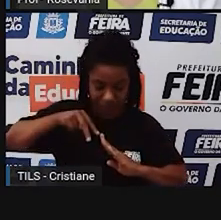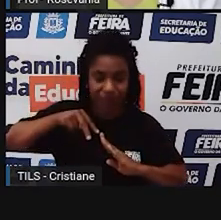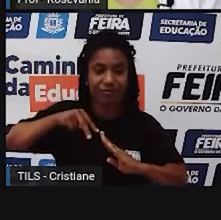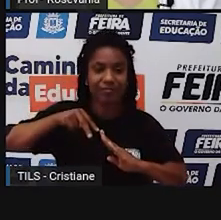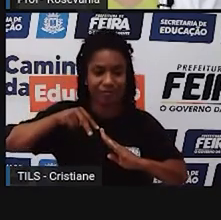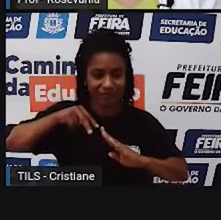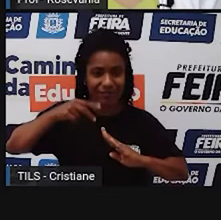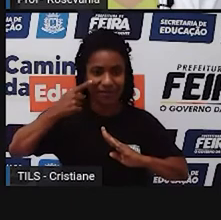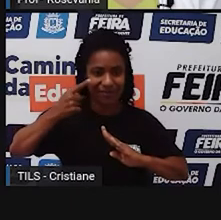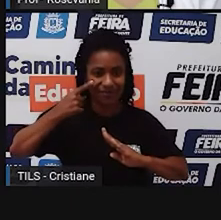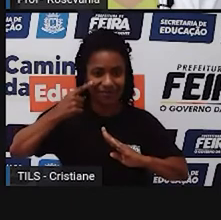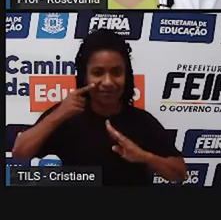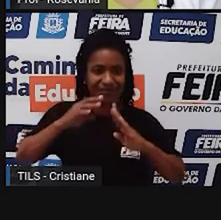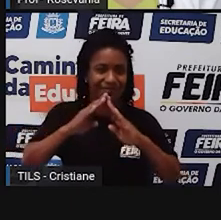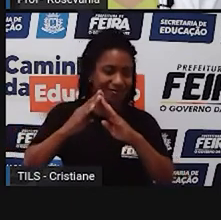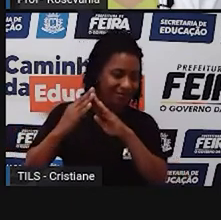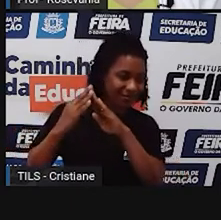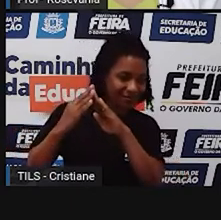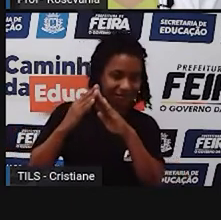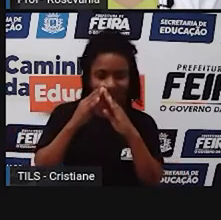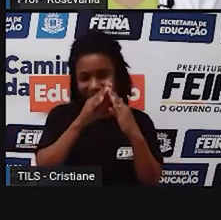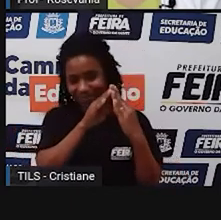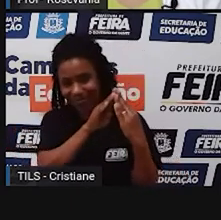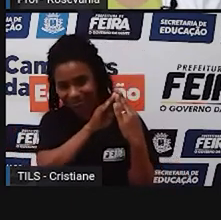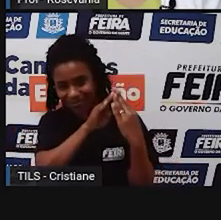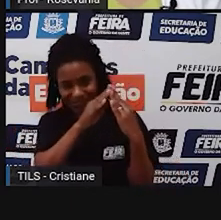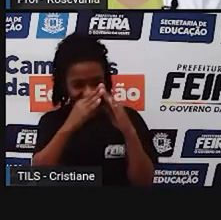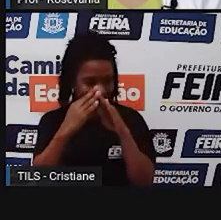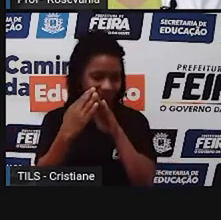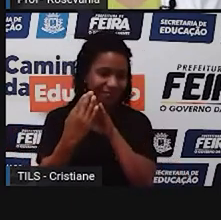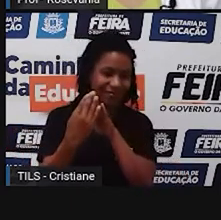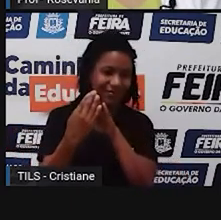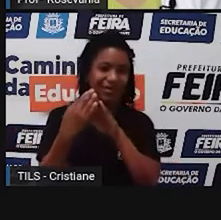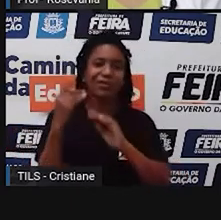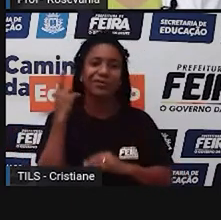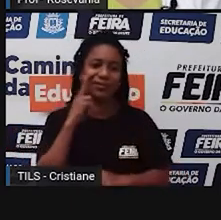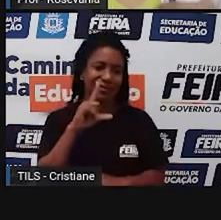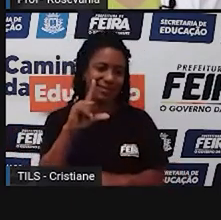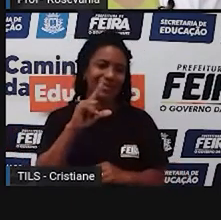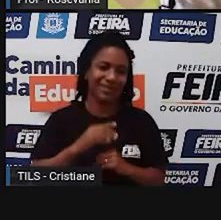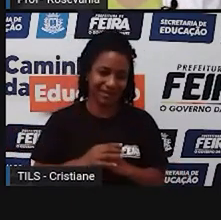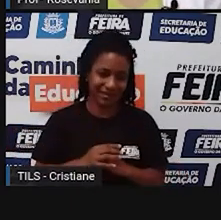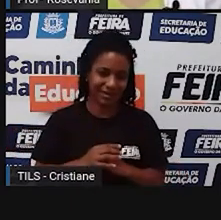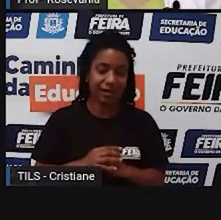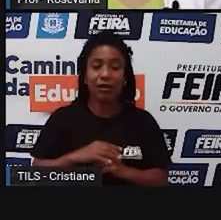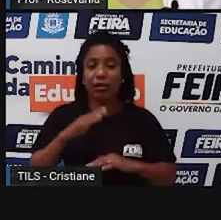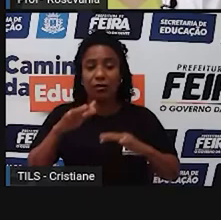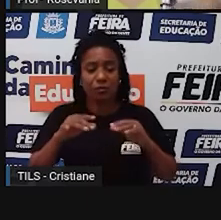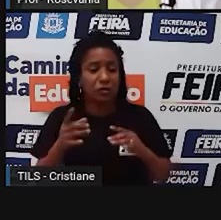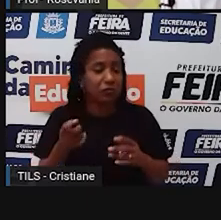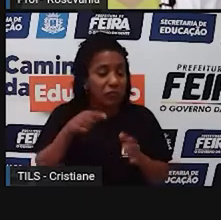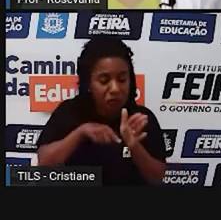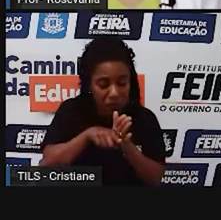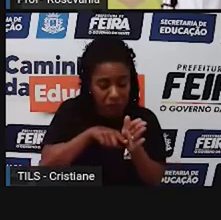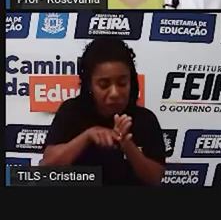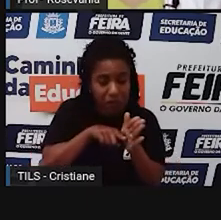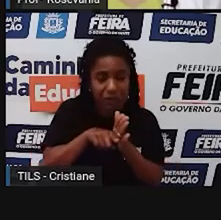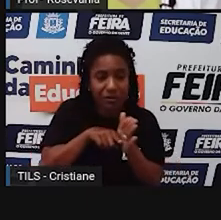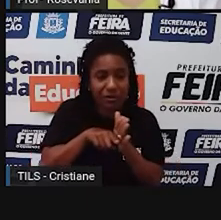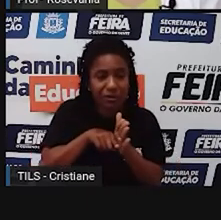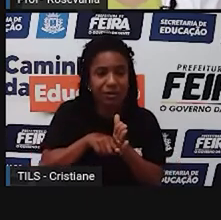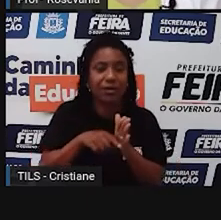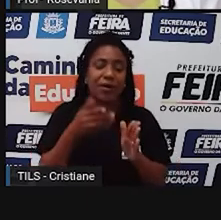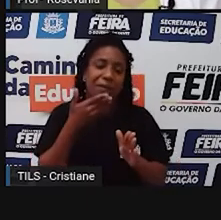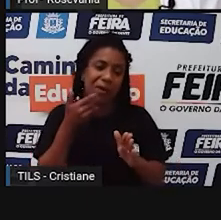você enxerga todos os lados da informação, tá vendo? Aí, dependendo do objetivo que você vai usar o mapa, é melhor uma